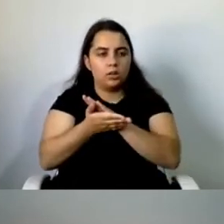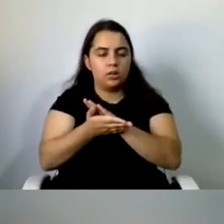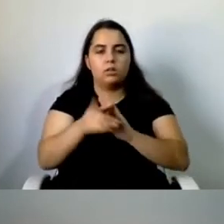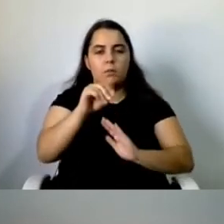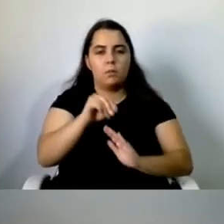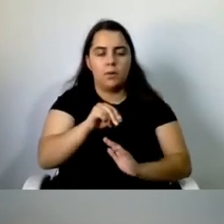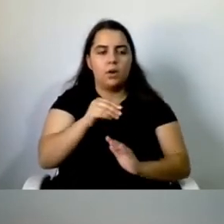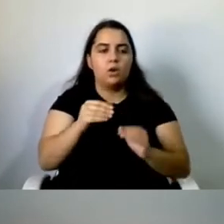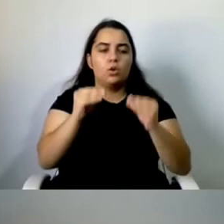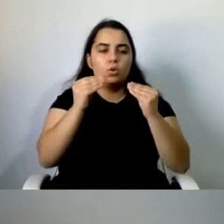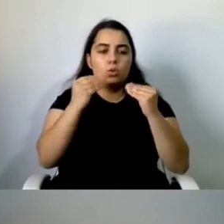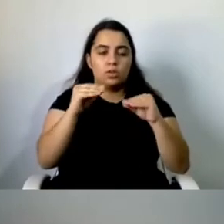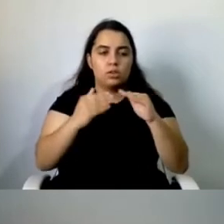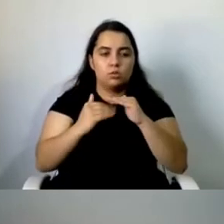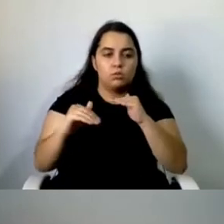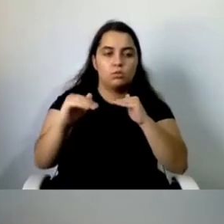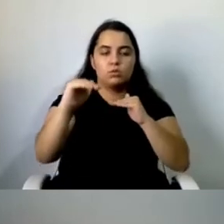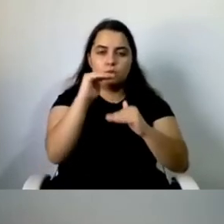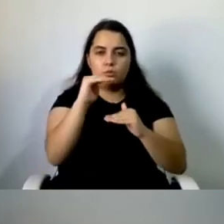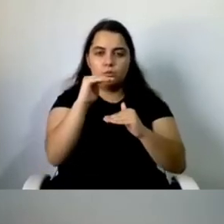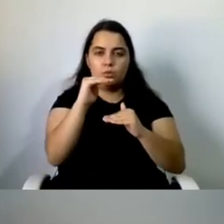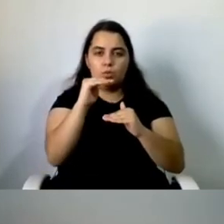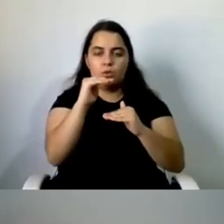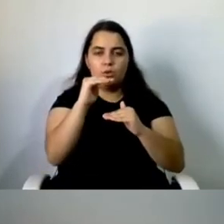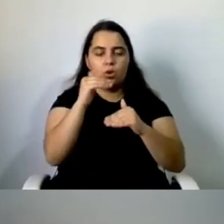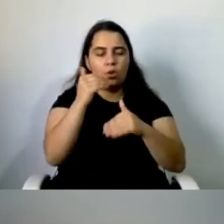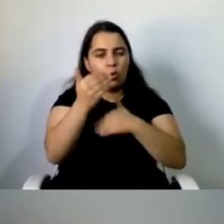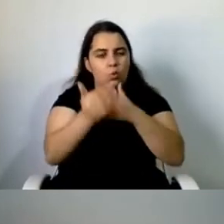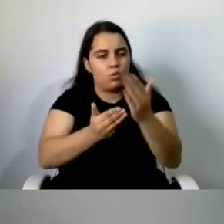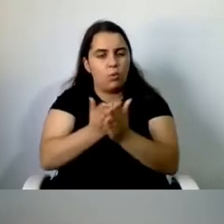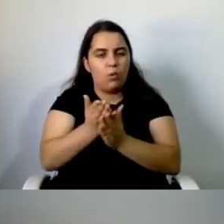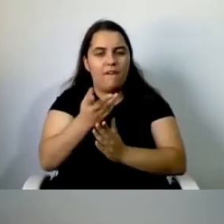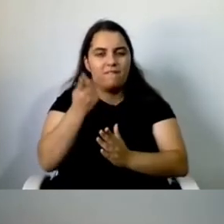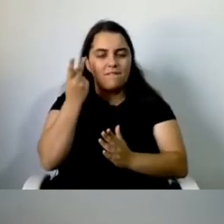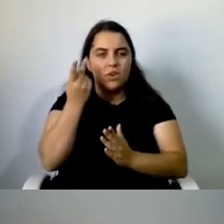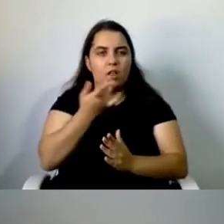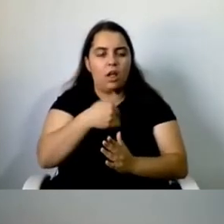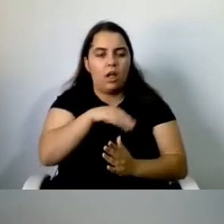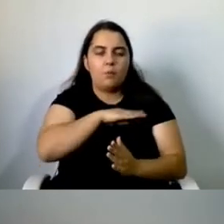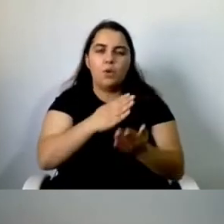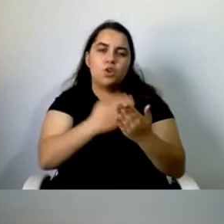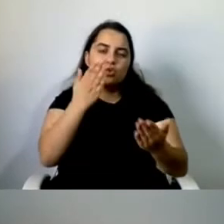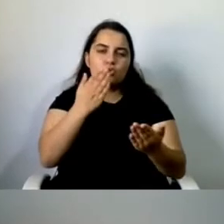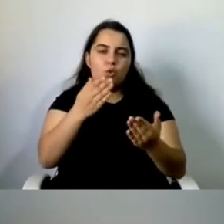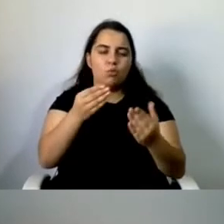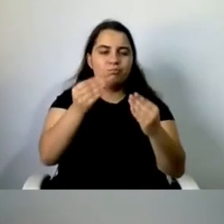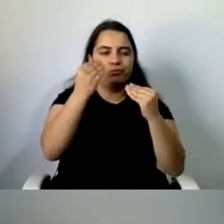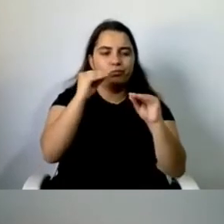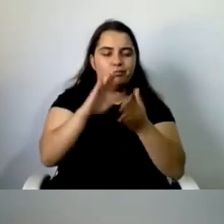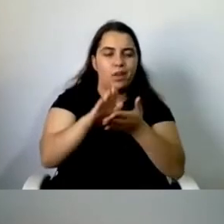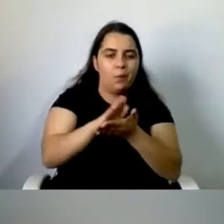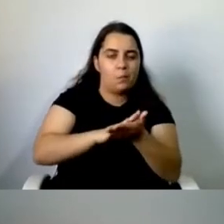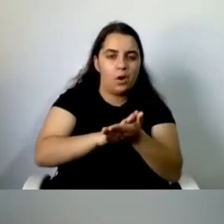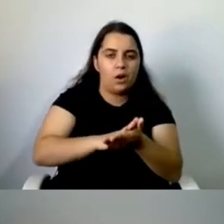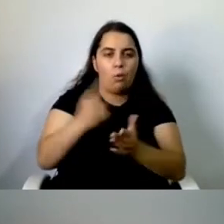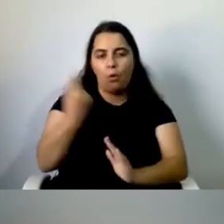a sua vida académica e nós vemos que a frequência dos